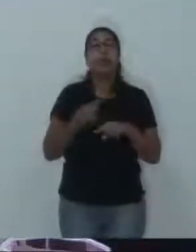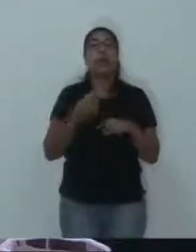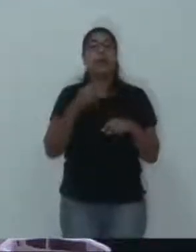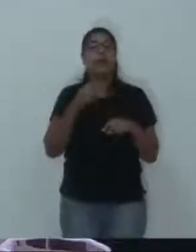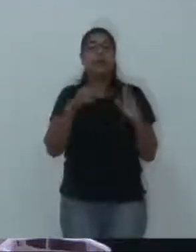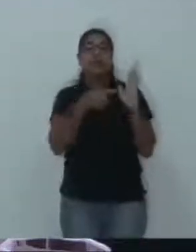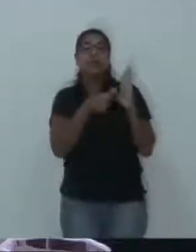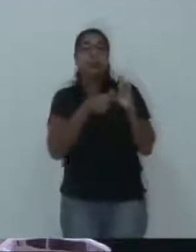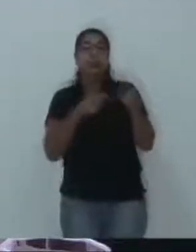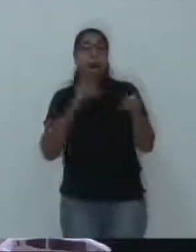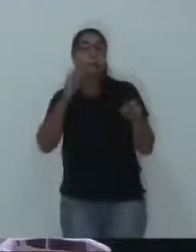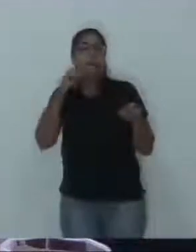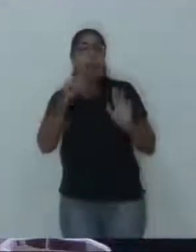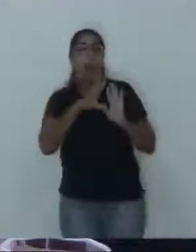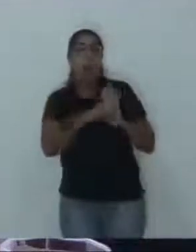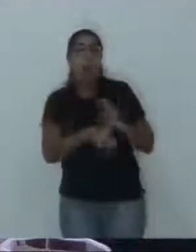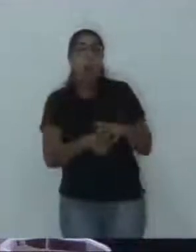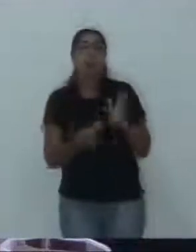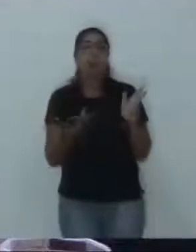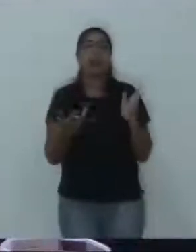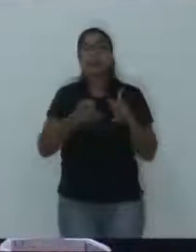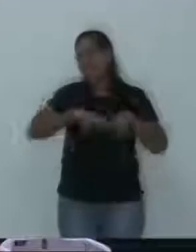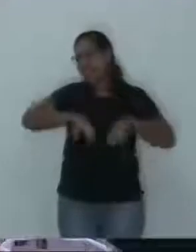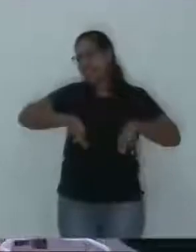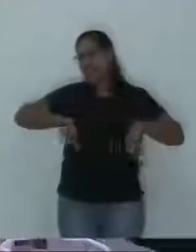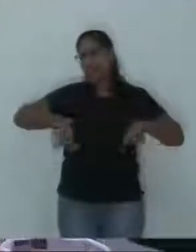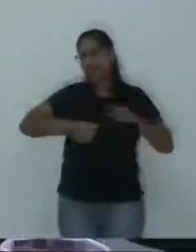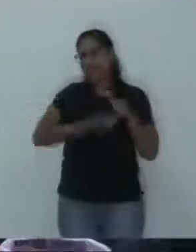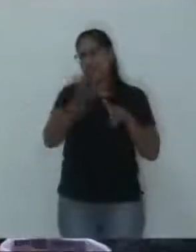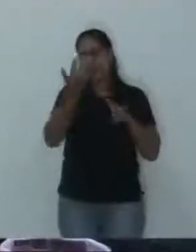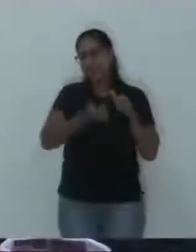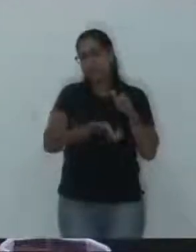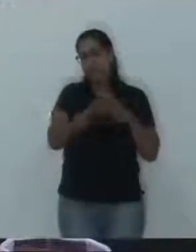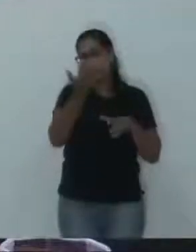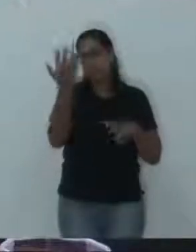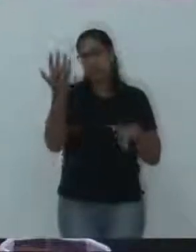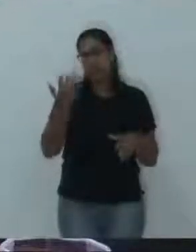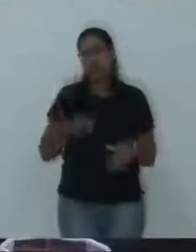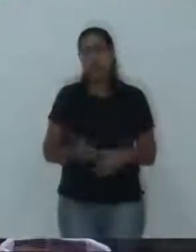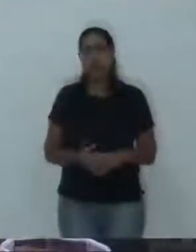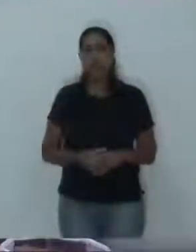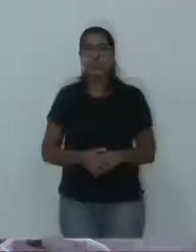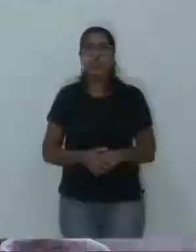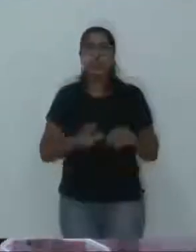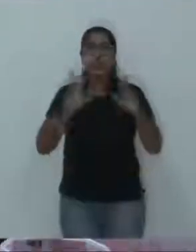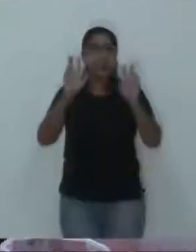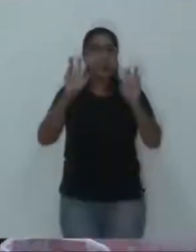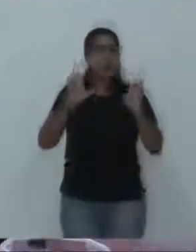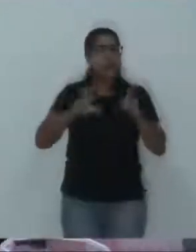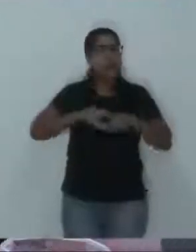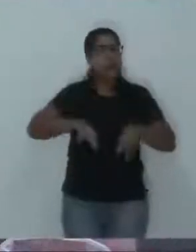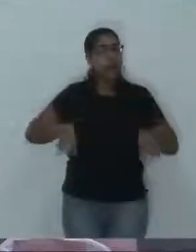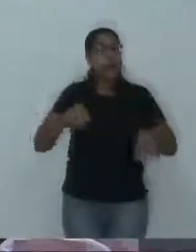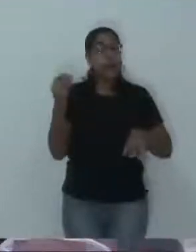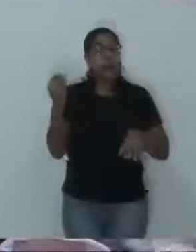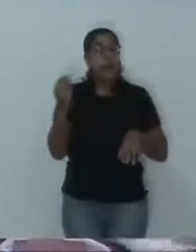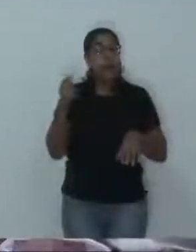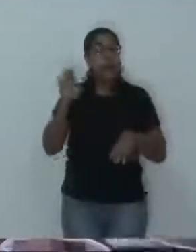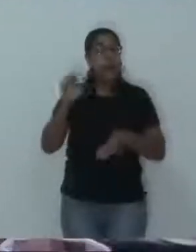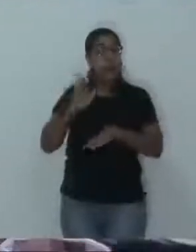da reforma da Câmara, enfim, de outras, tantos outros assuntos importantes, ele lança,